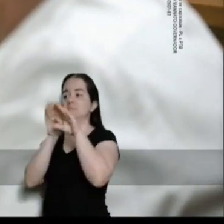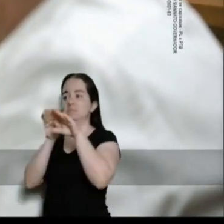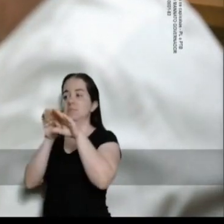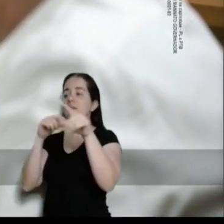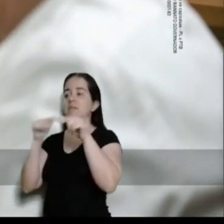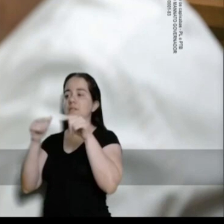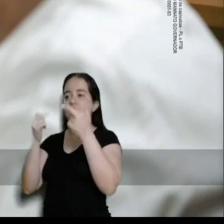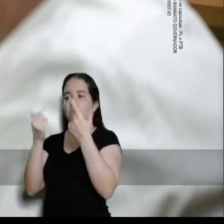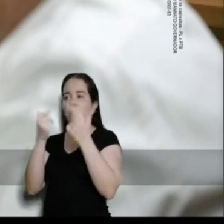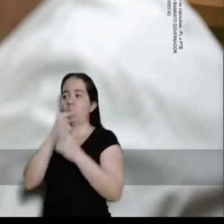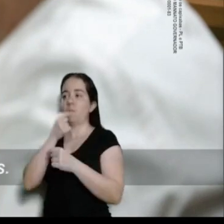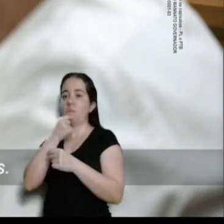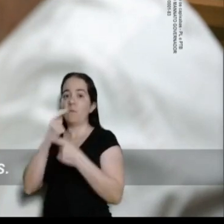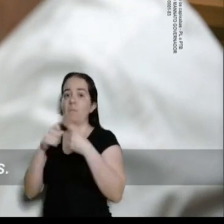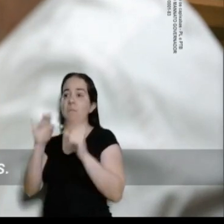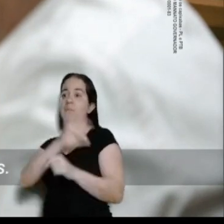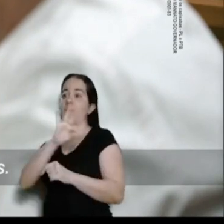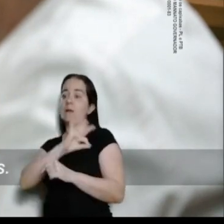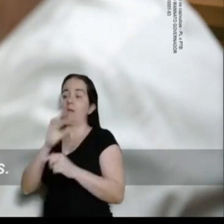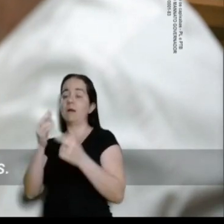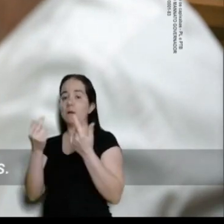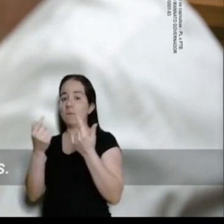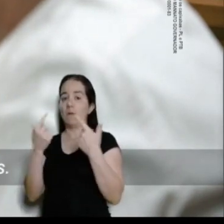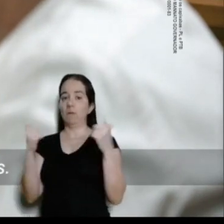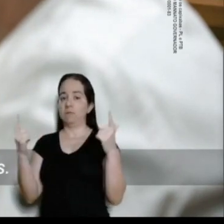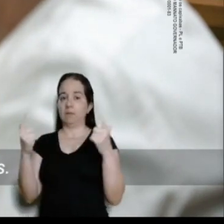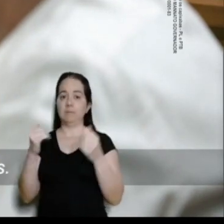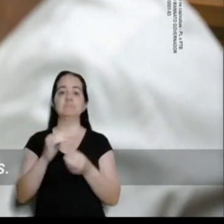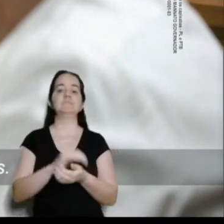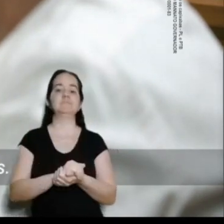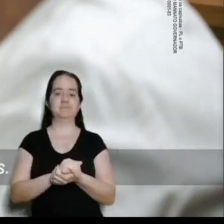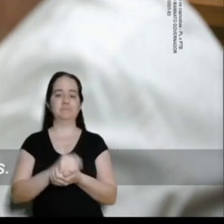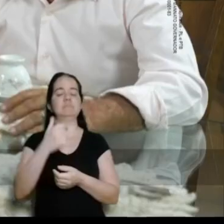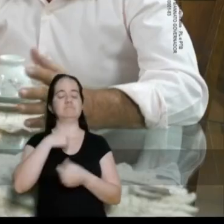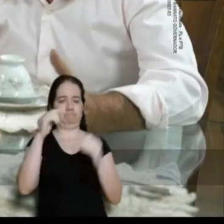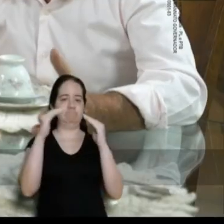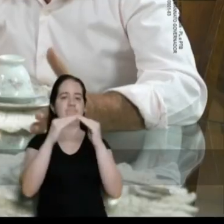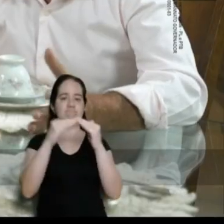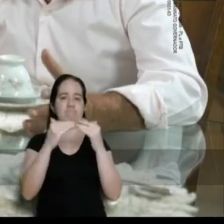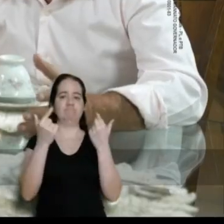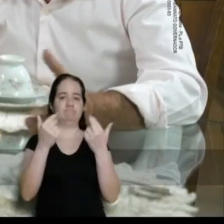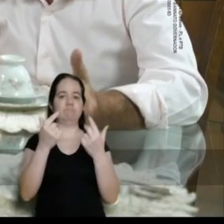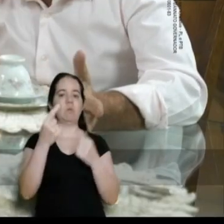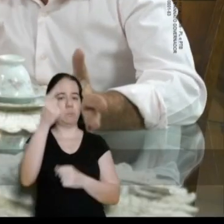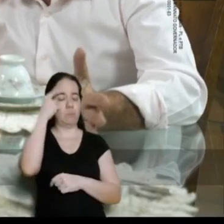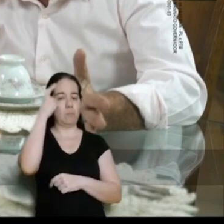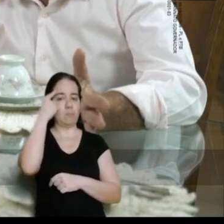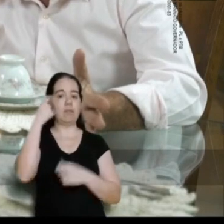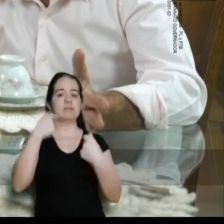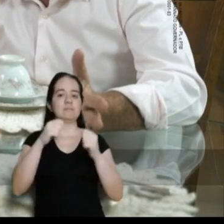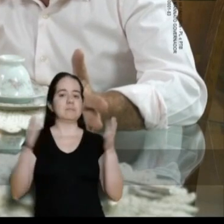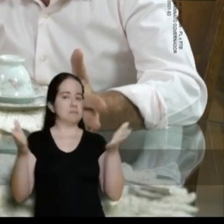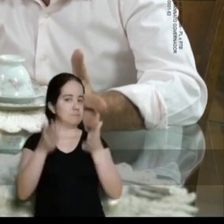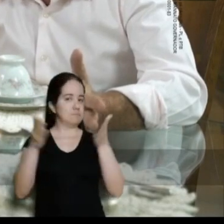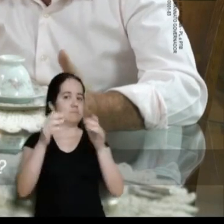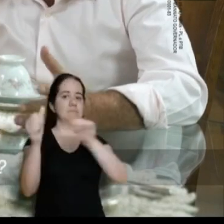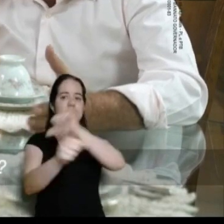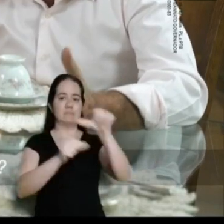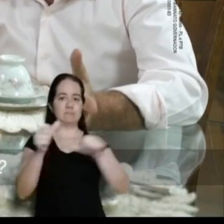bem-sucedidas não têm o mesmo salário que os homens. Loura, eu concordo com você.